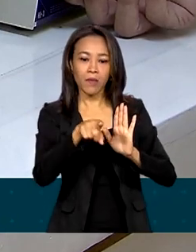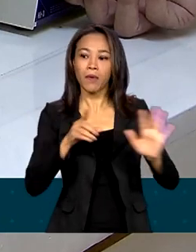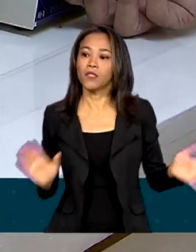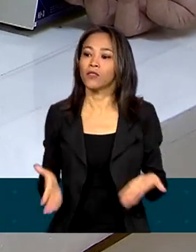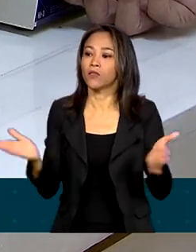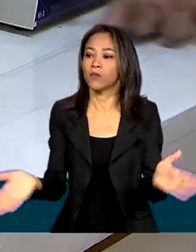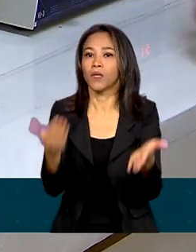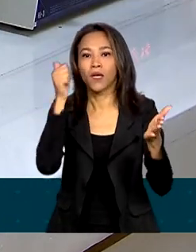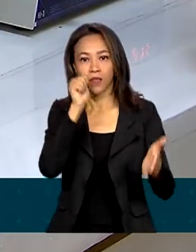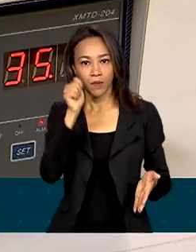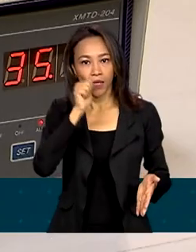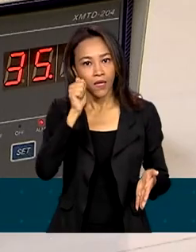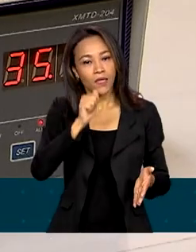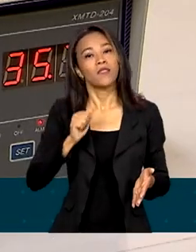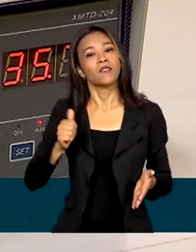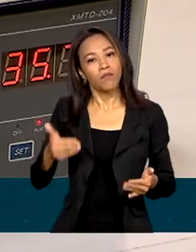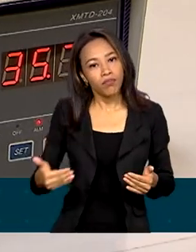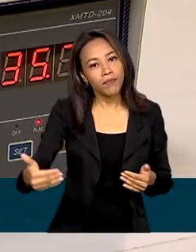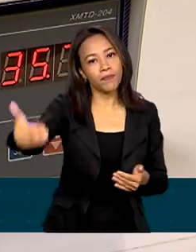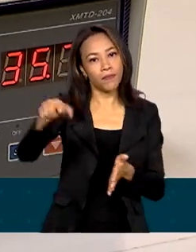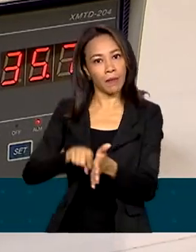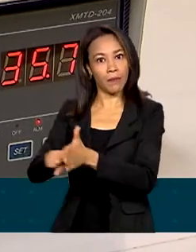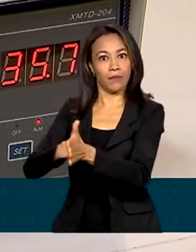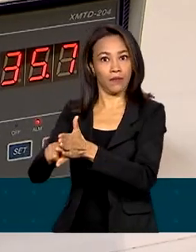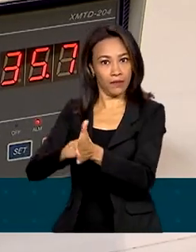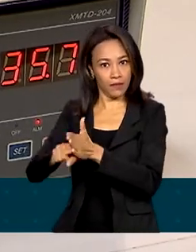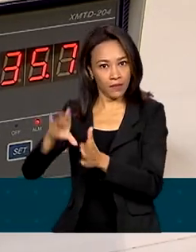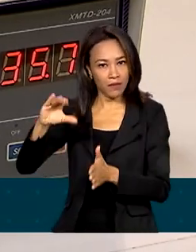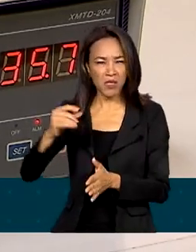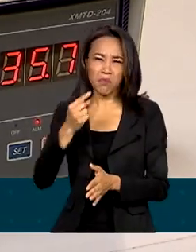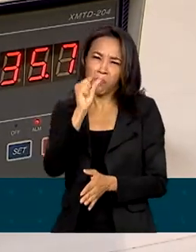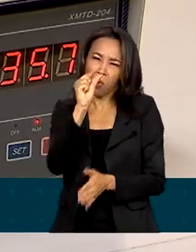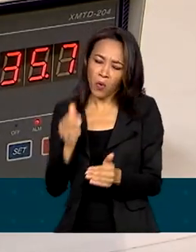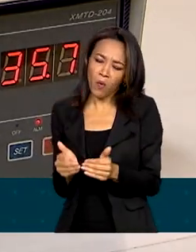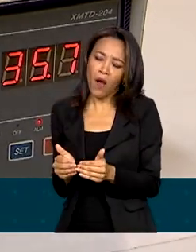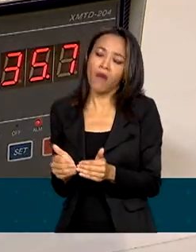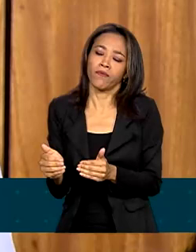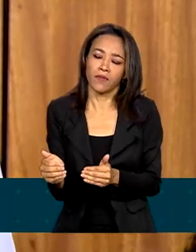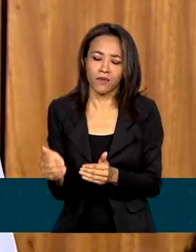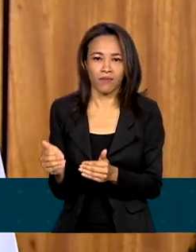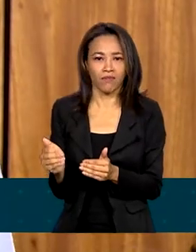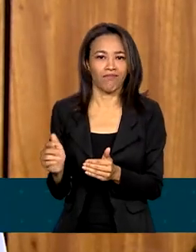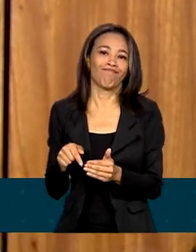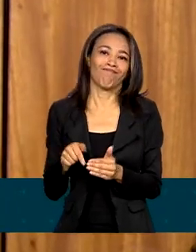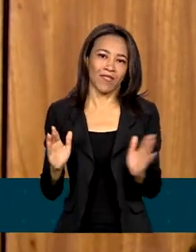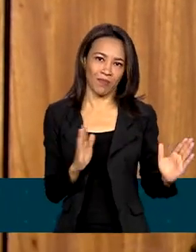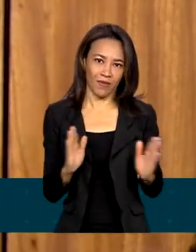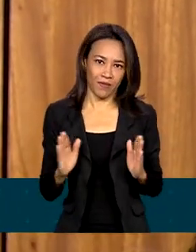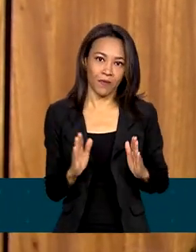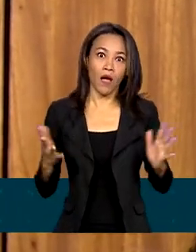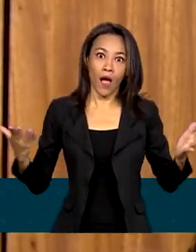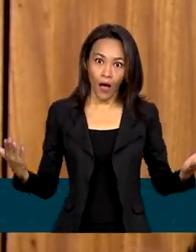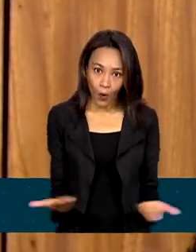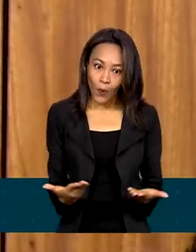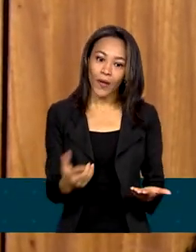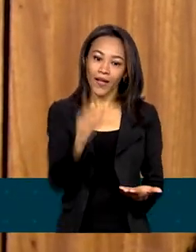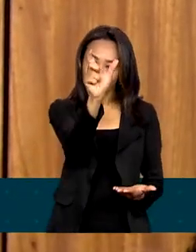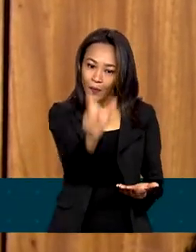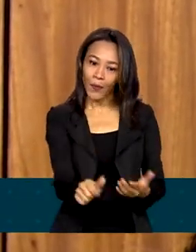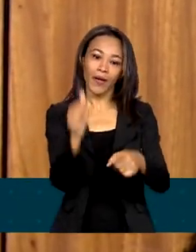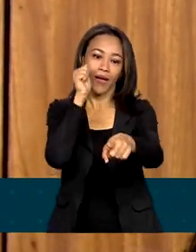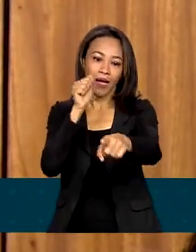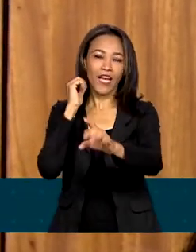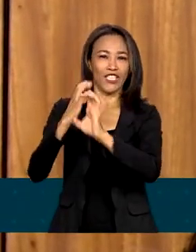seguir a carreira científica. Mas pouco avanço ocorreu nesse período. Agora, com a chegada da engenheira